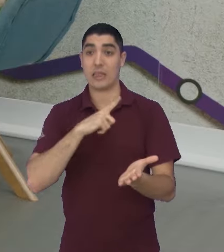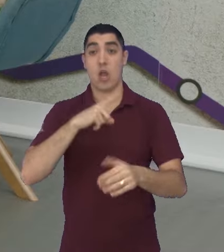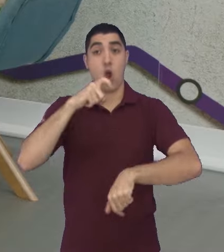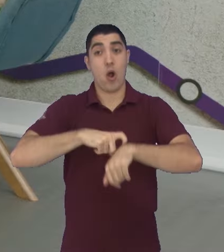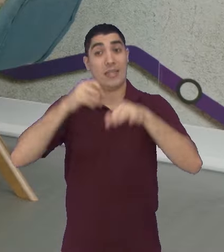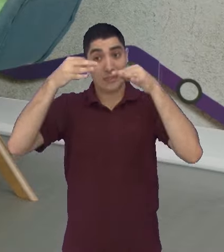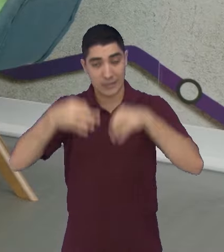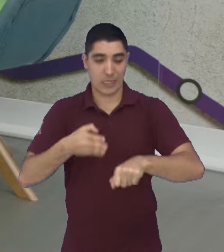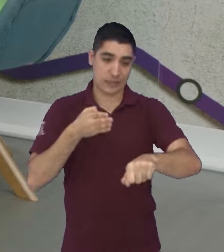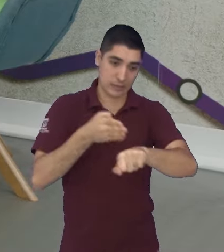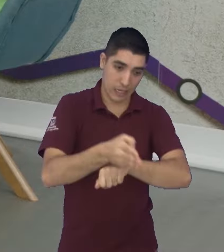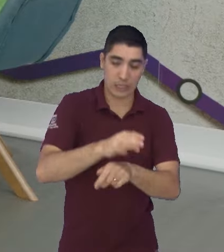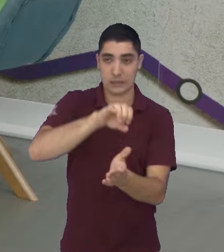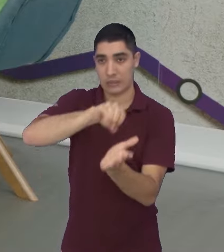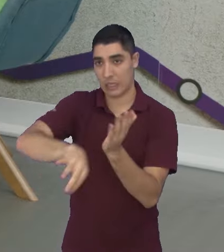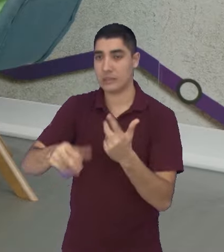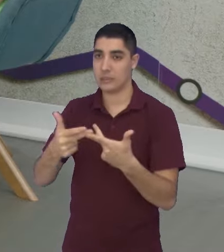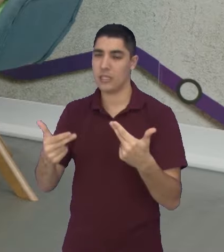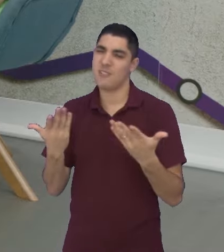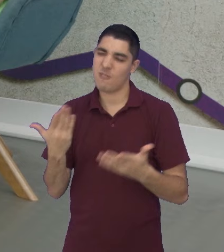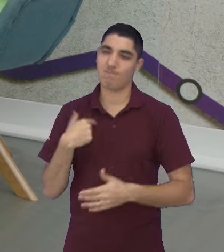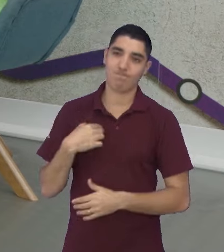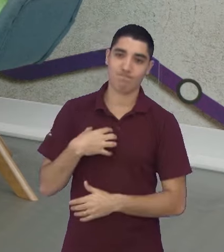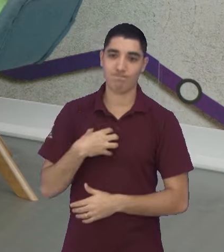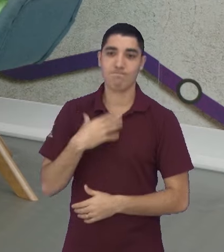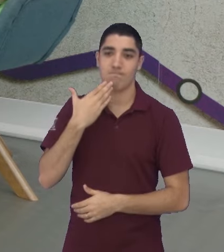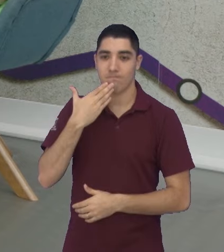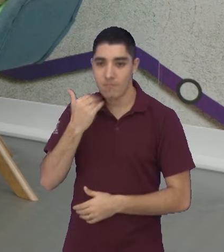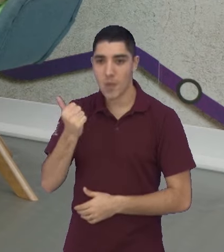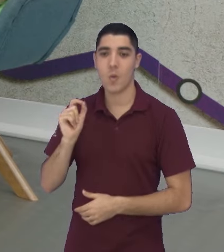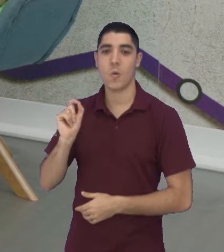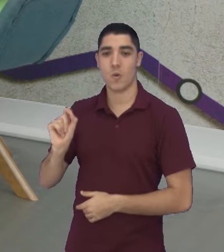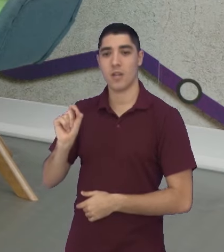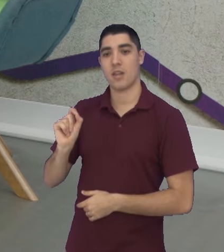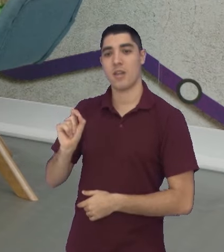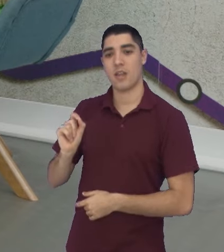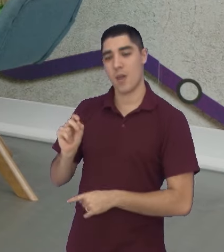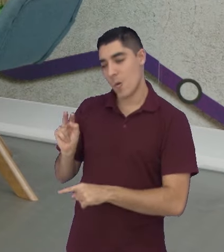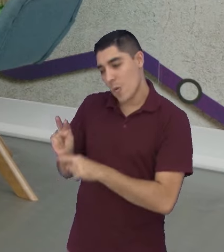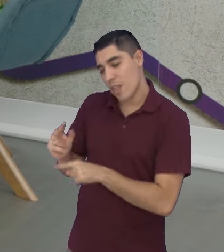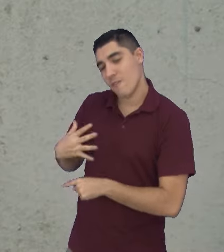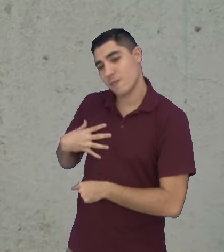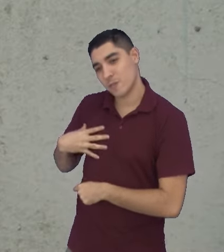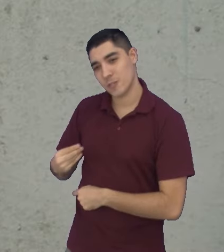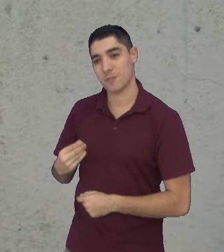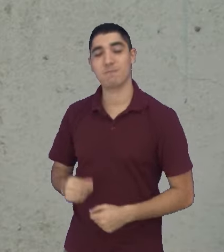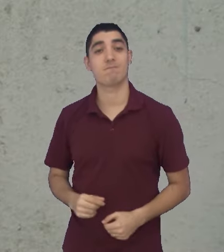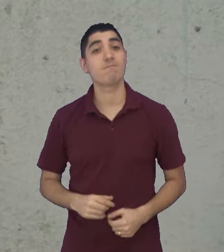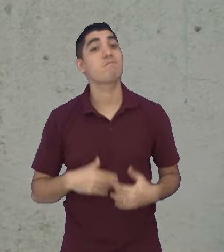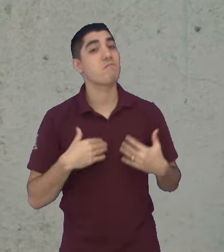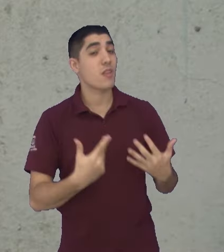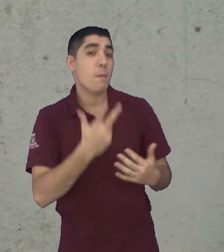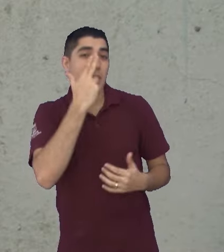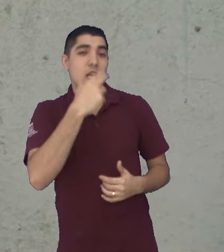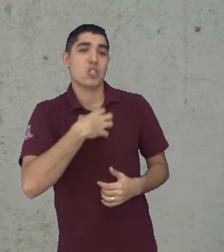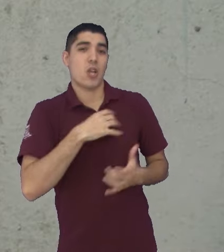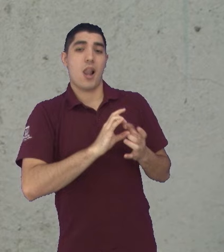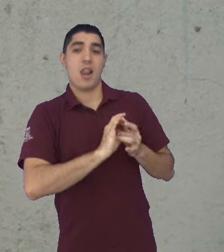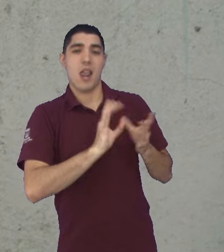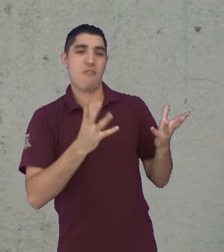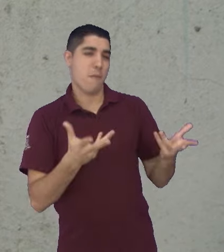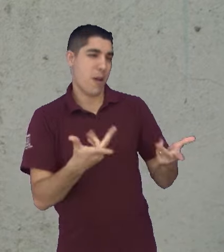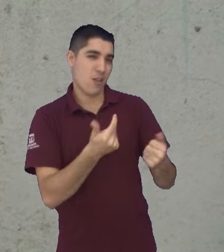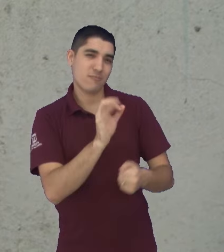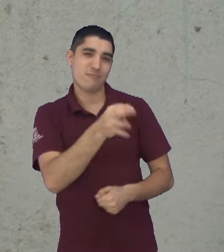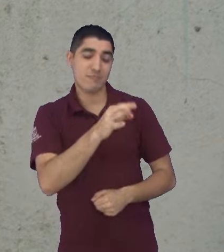Então, fica mais viável hoje cuidar, né? Do nosso filho. Uma liberdade, Uma liberdade. Nossa, é maravilhoso, é